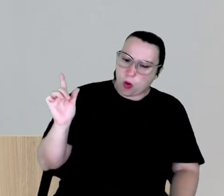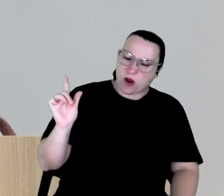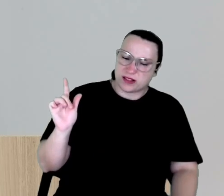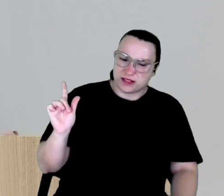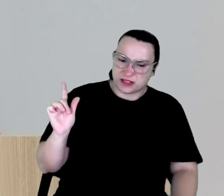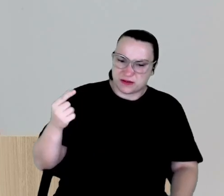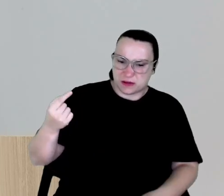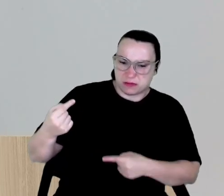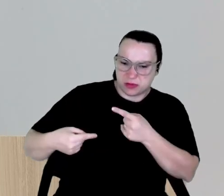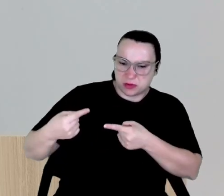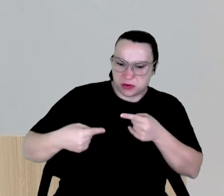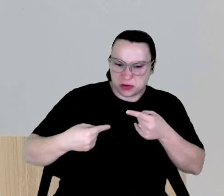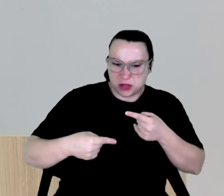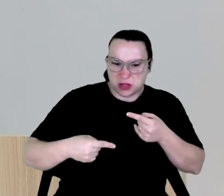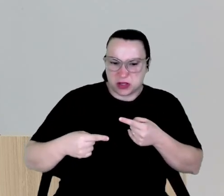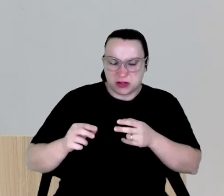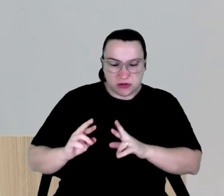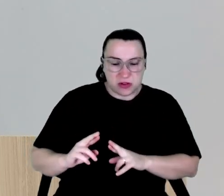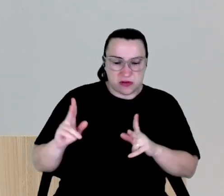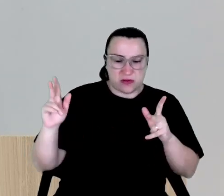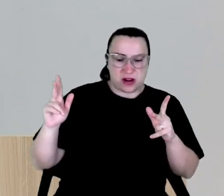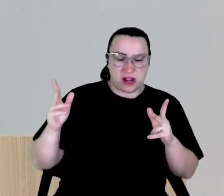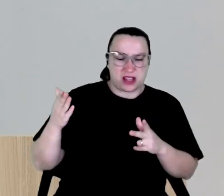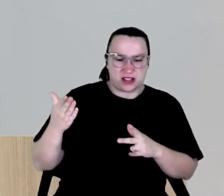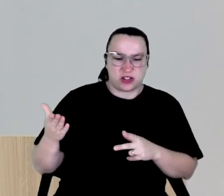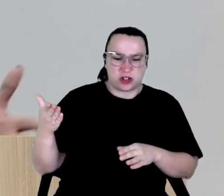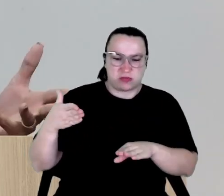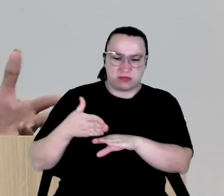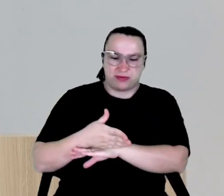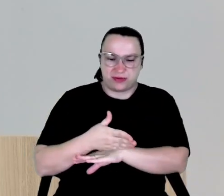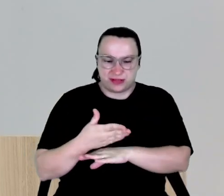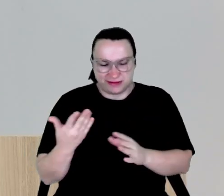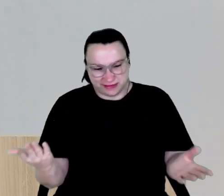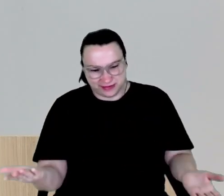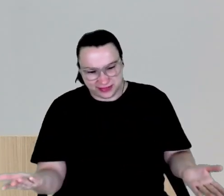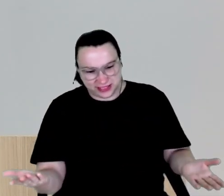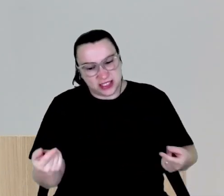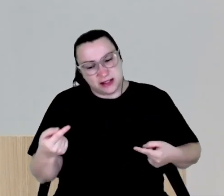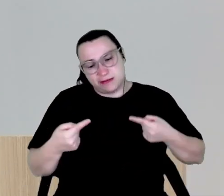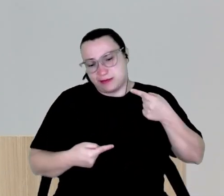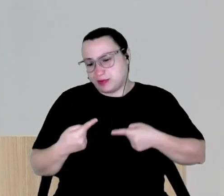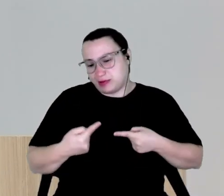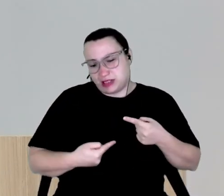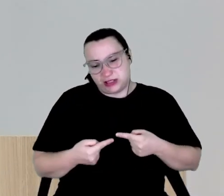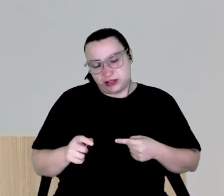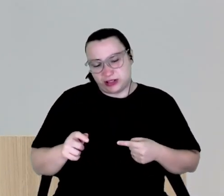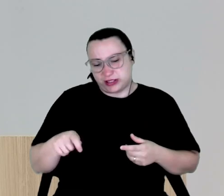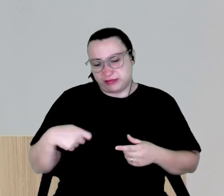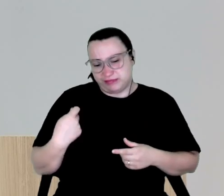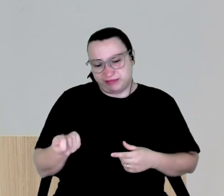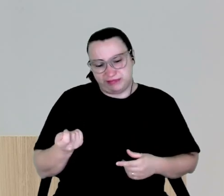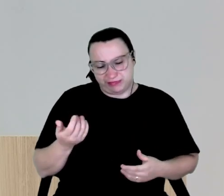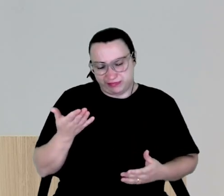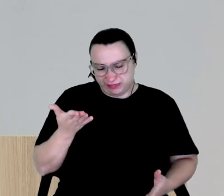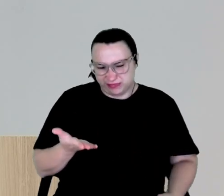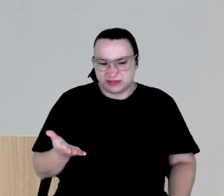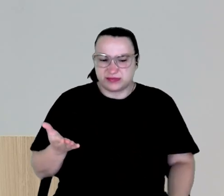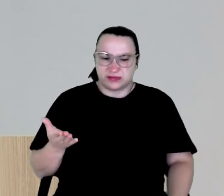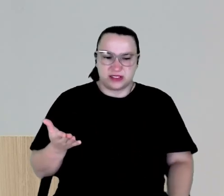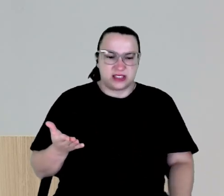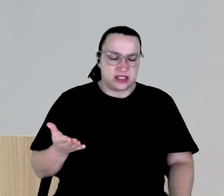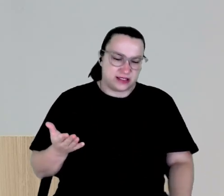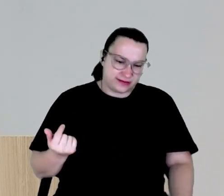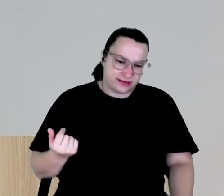política, jogo diferente, entraram. Mas aí está a política. E foi isso que eu aprendi. Que não se confia